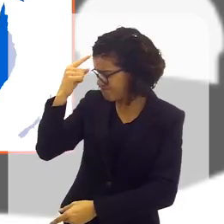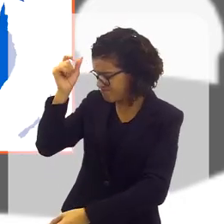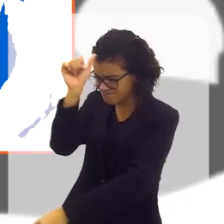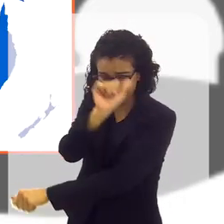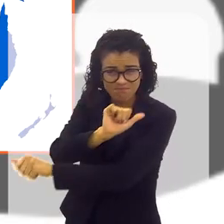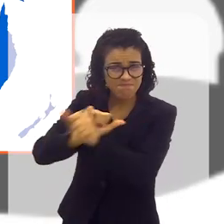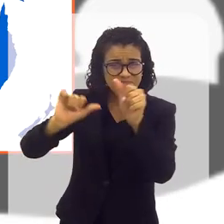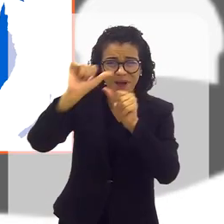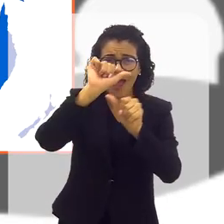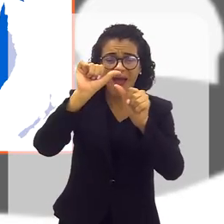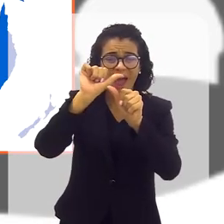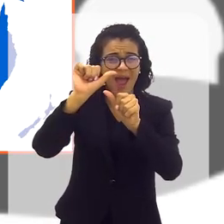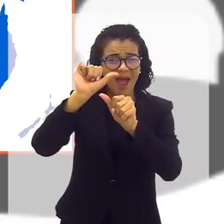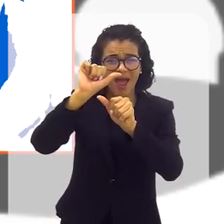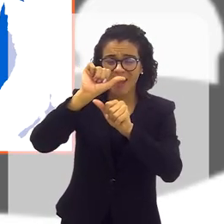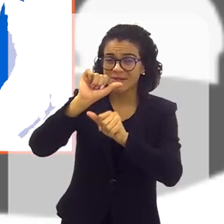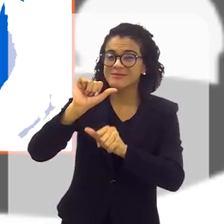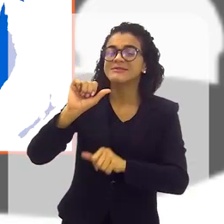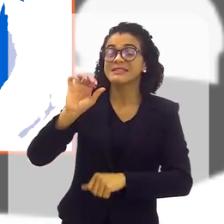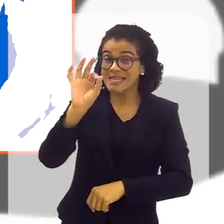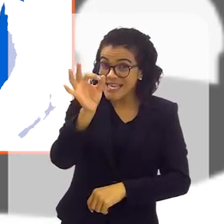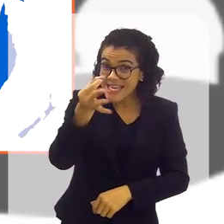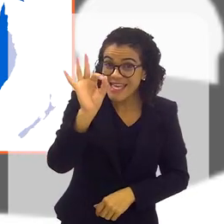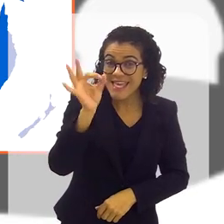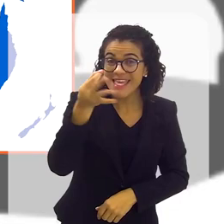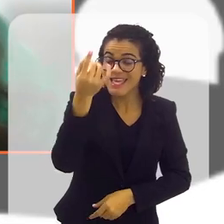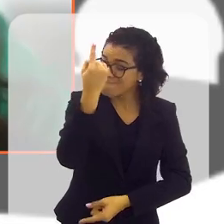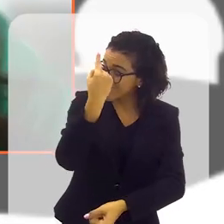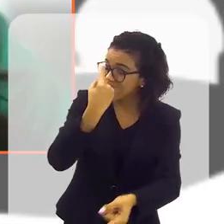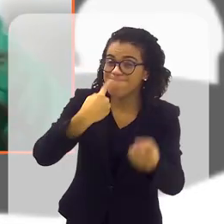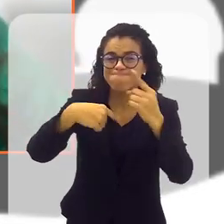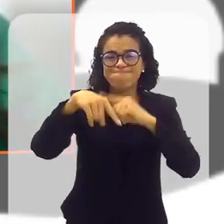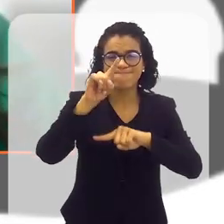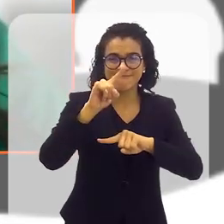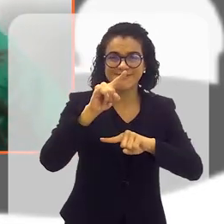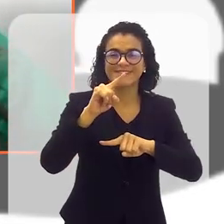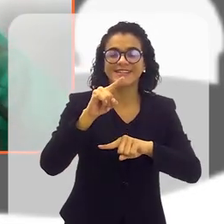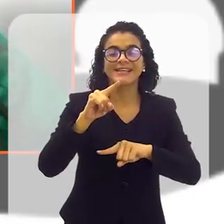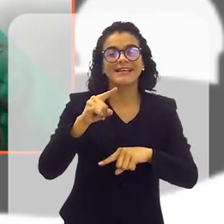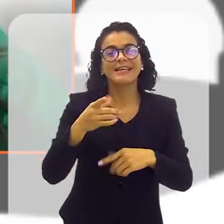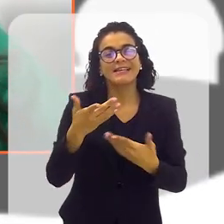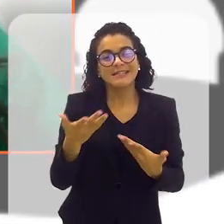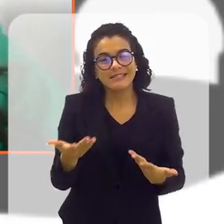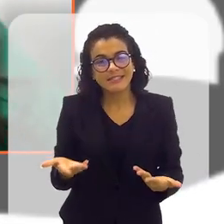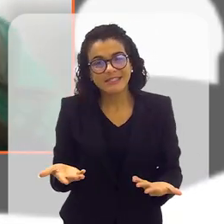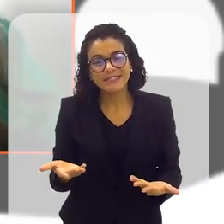transformadas. Revigoradas, né? Revigoradas, essa é a palavra.